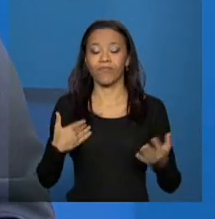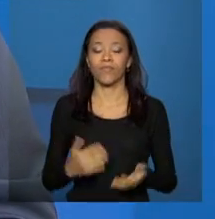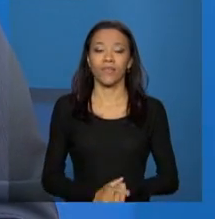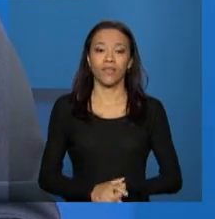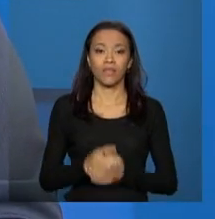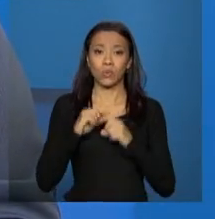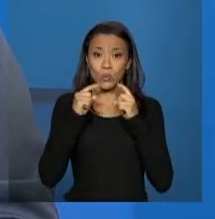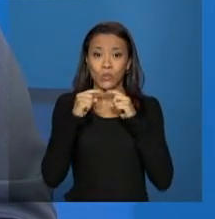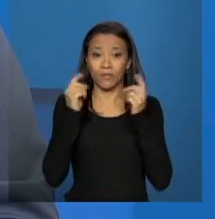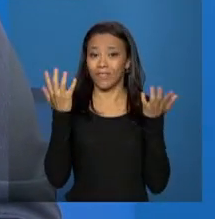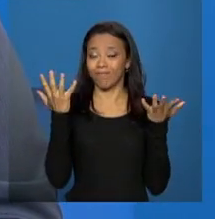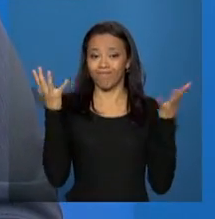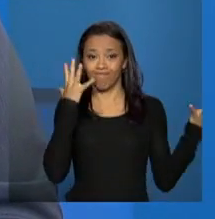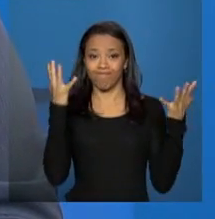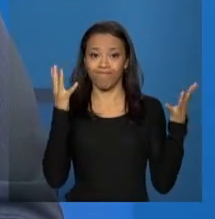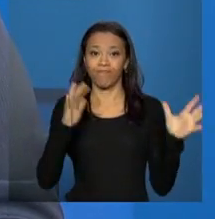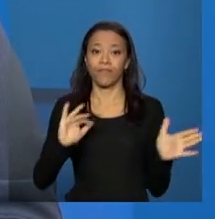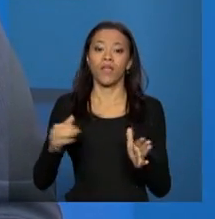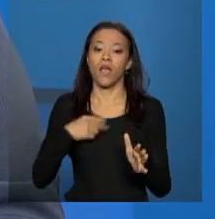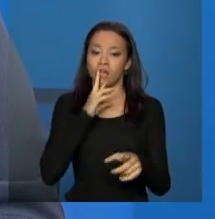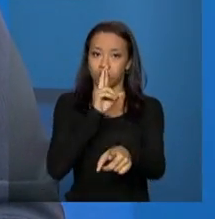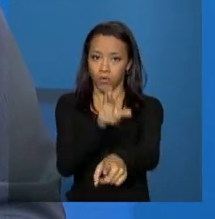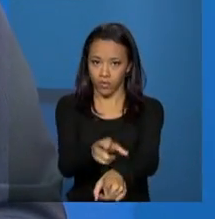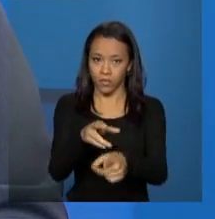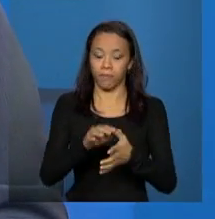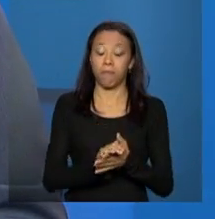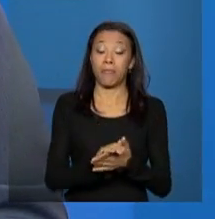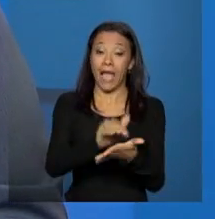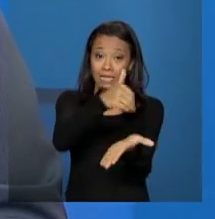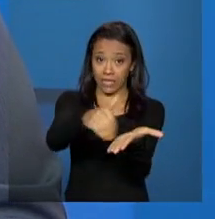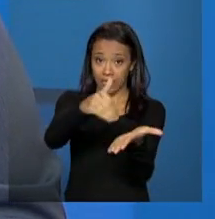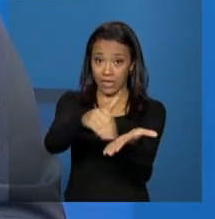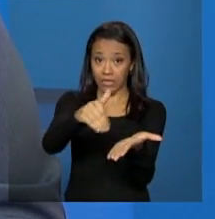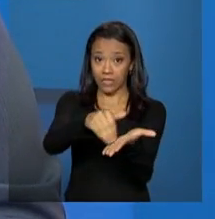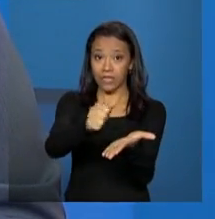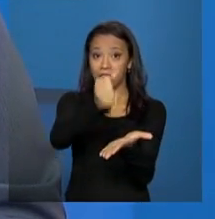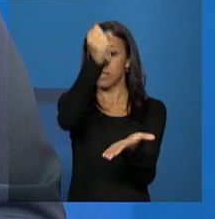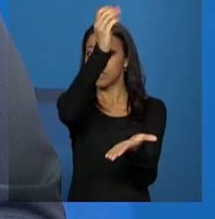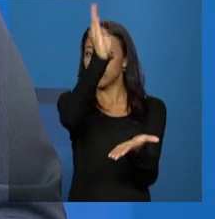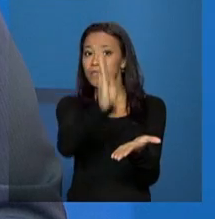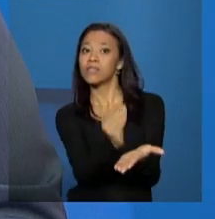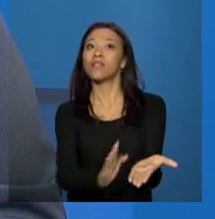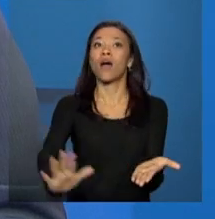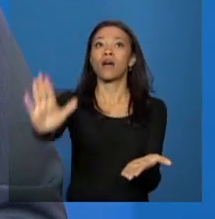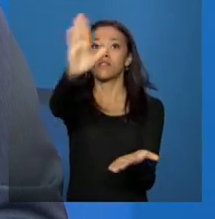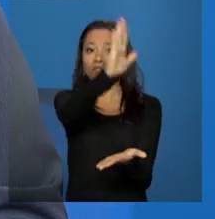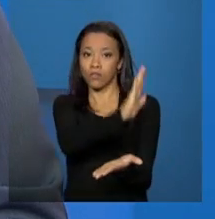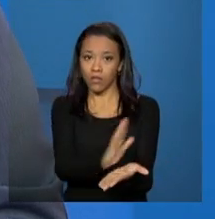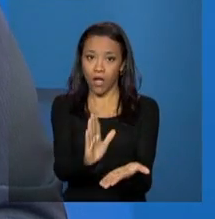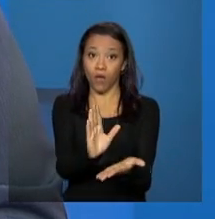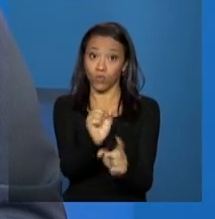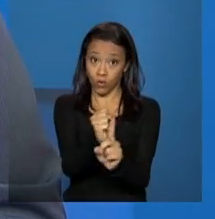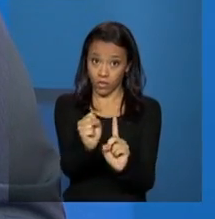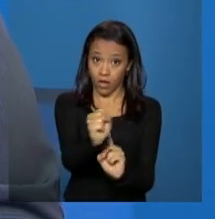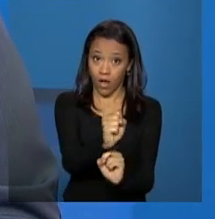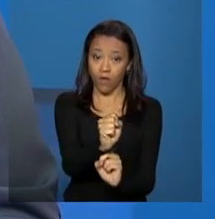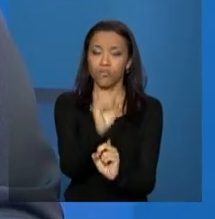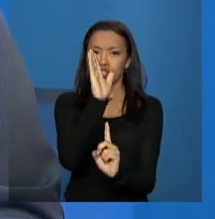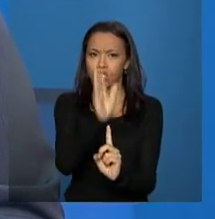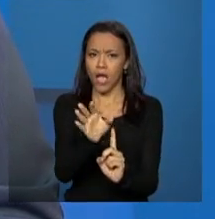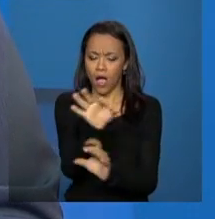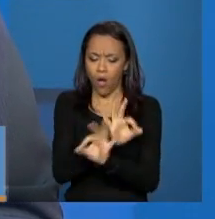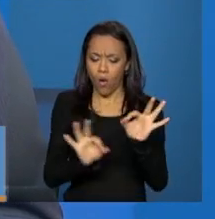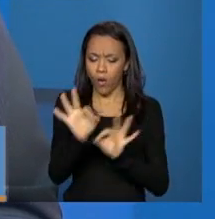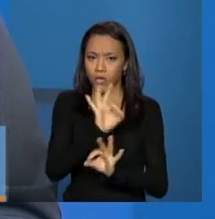Rosana, a Secretaria Nacional de Assistência Social elaborou uma nota técnica, que é um